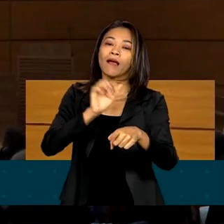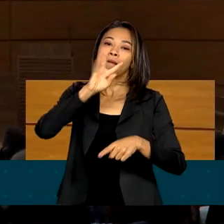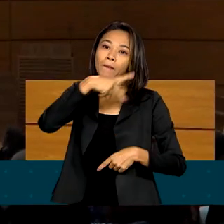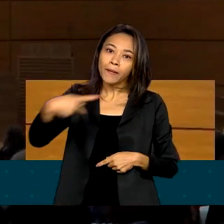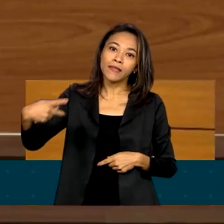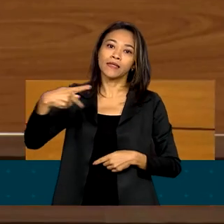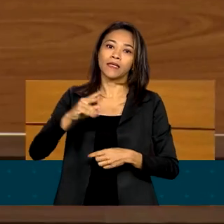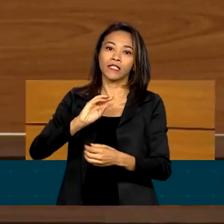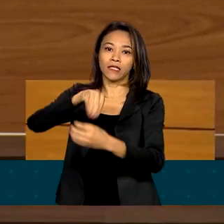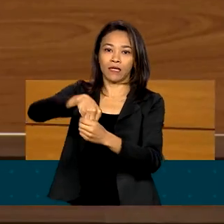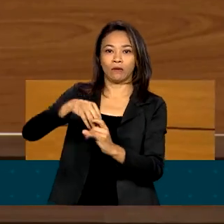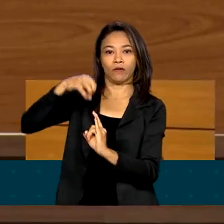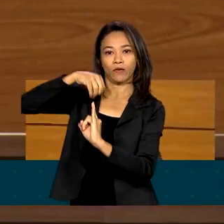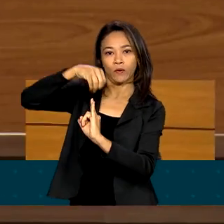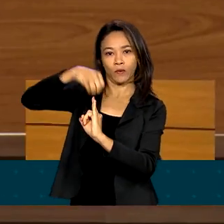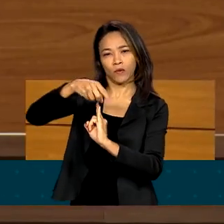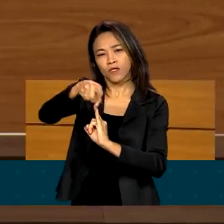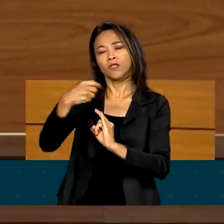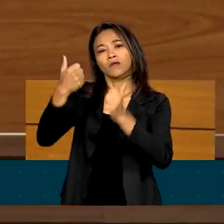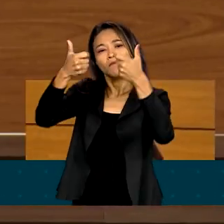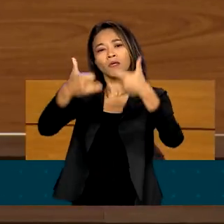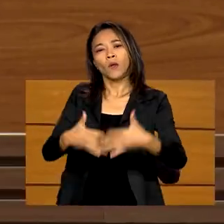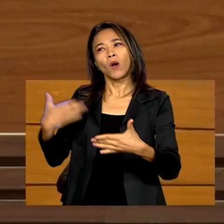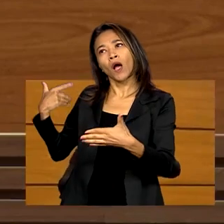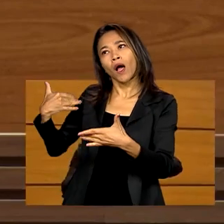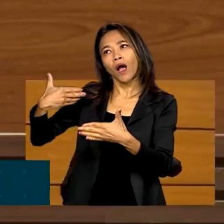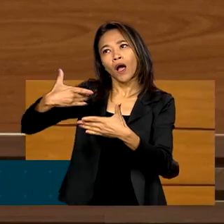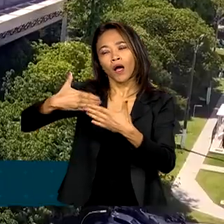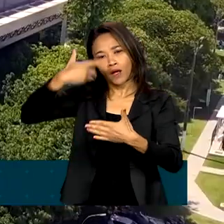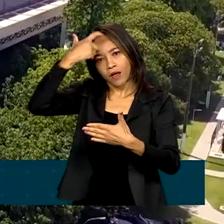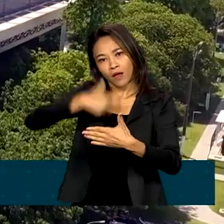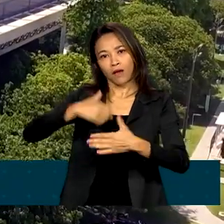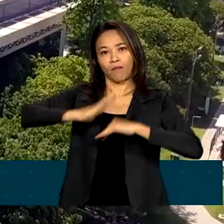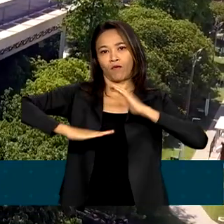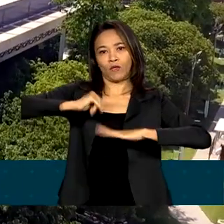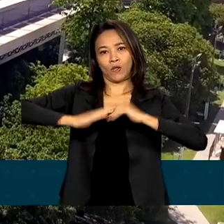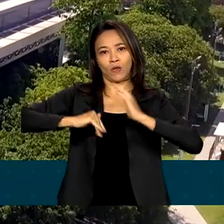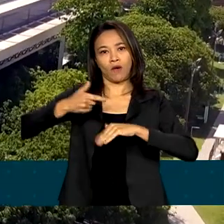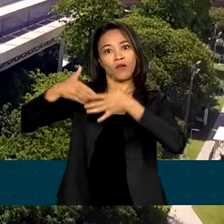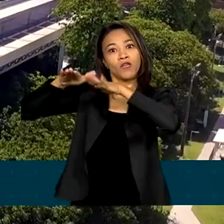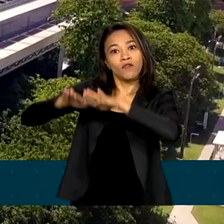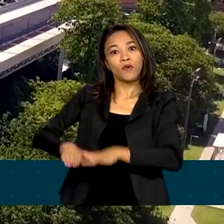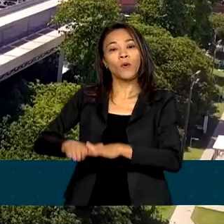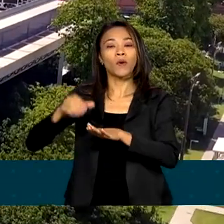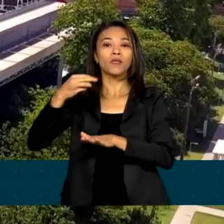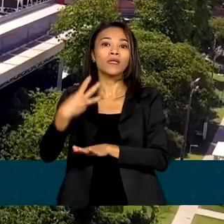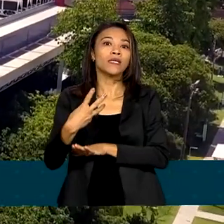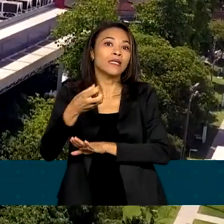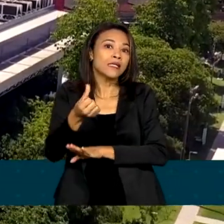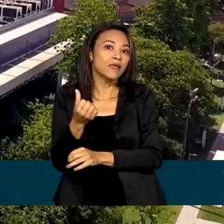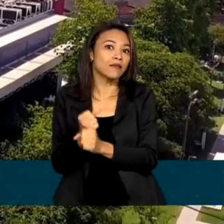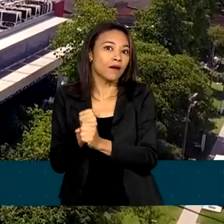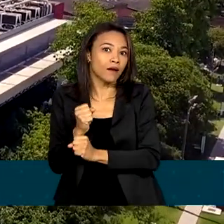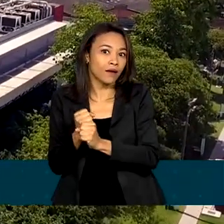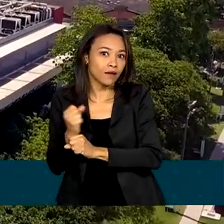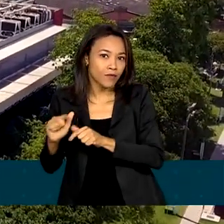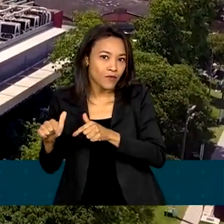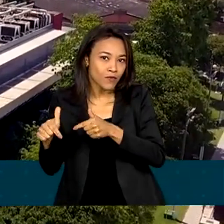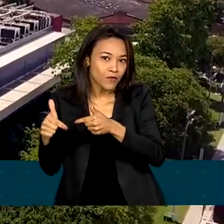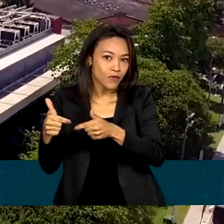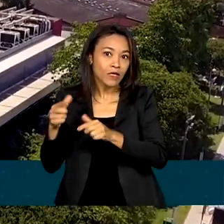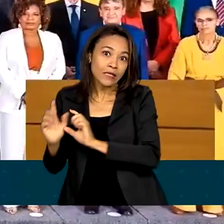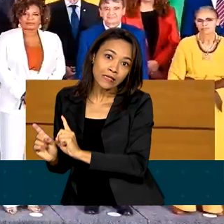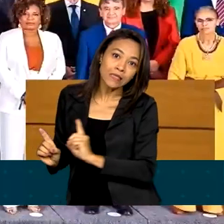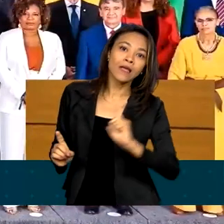Oswaldo Cruz falou sobre a trajetória profissional na casa, em que ficou por 36 anos e só deixou a